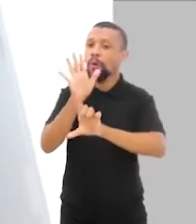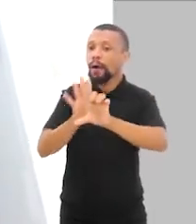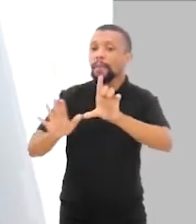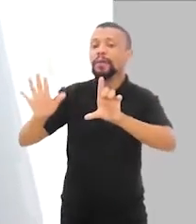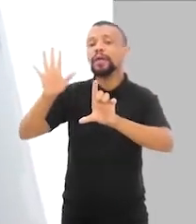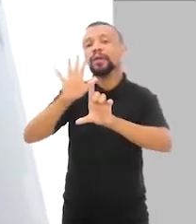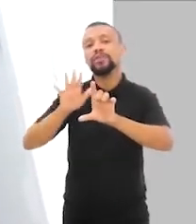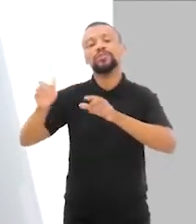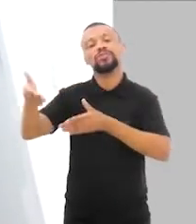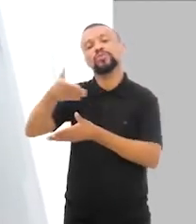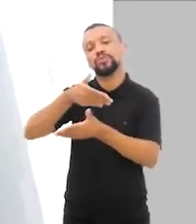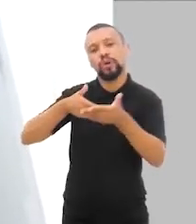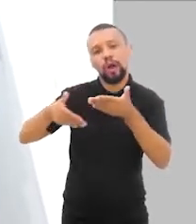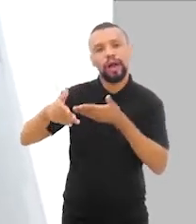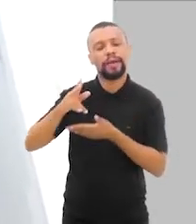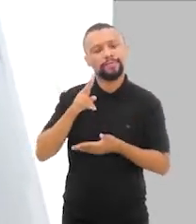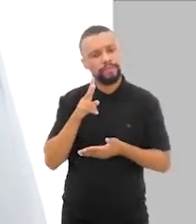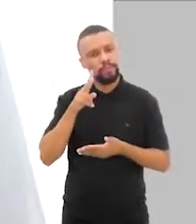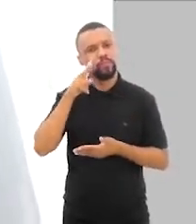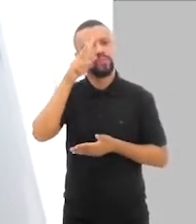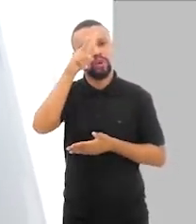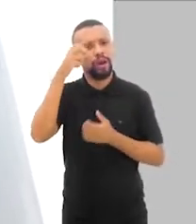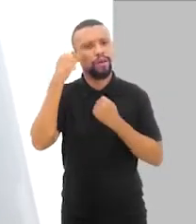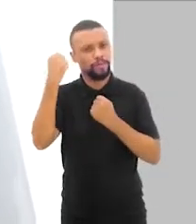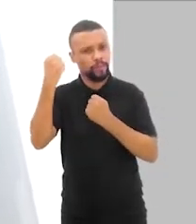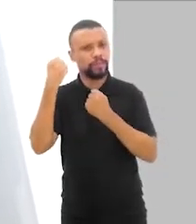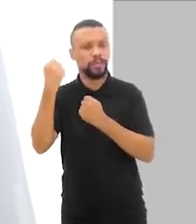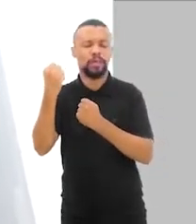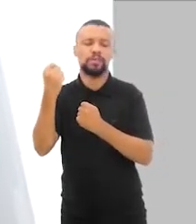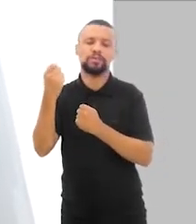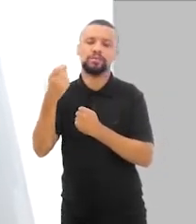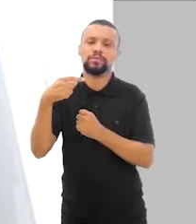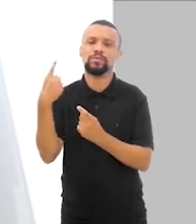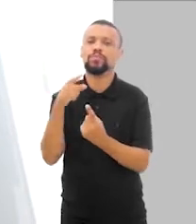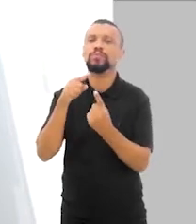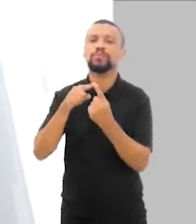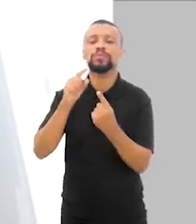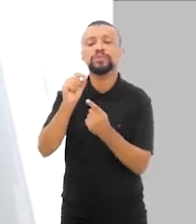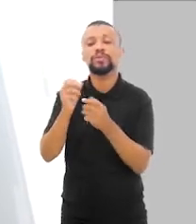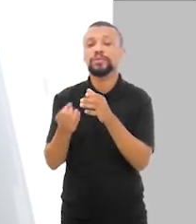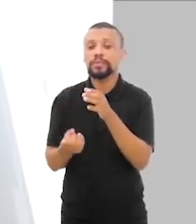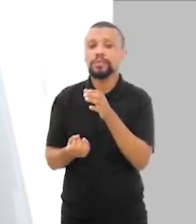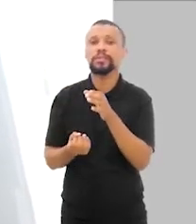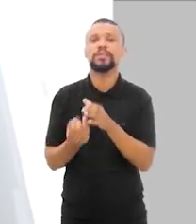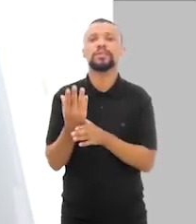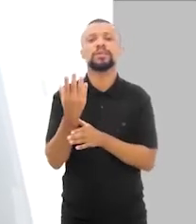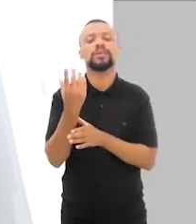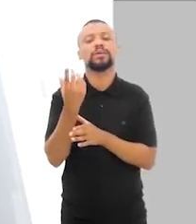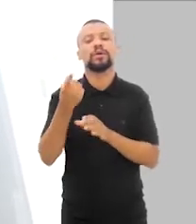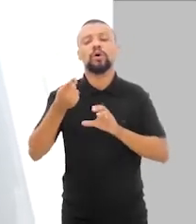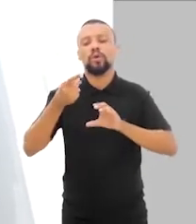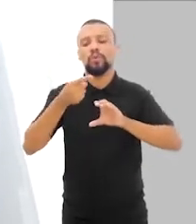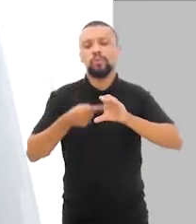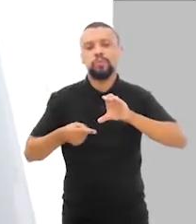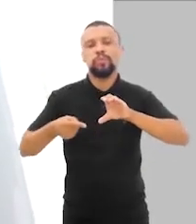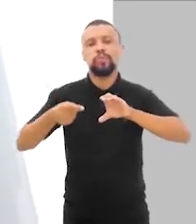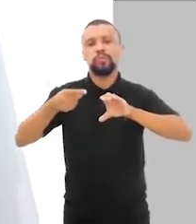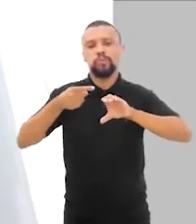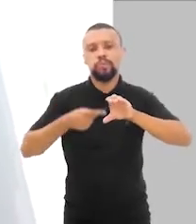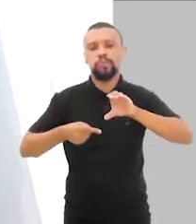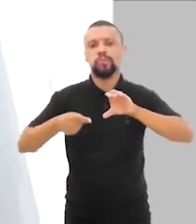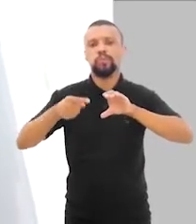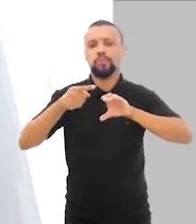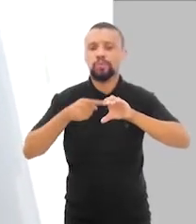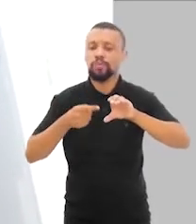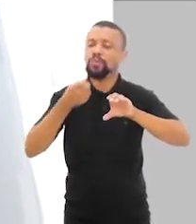conexões extremamente potente, para que crie um ciclo cada